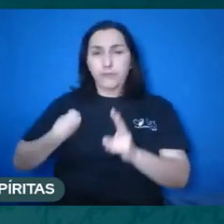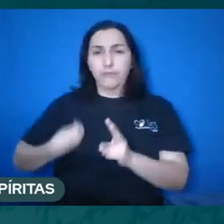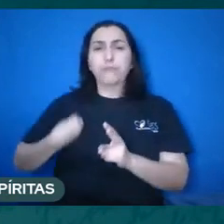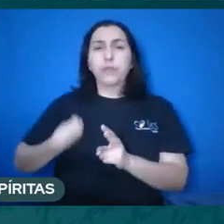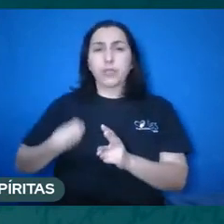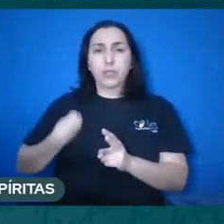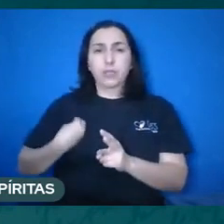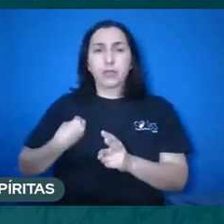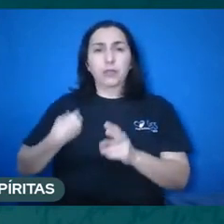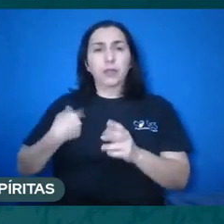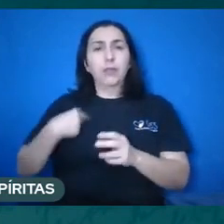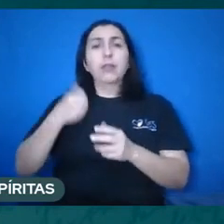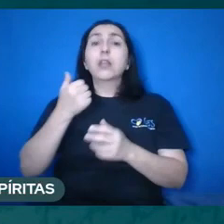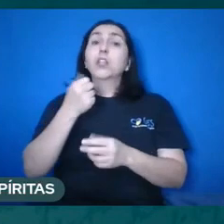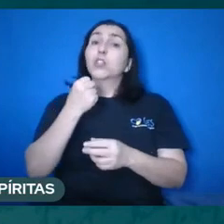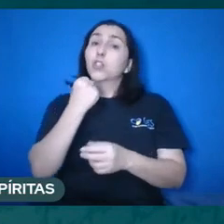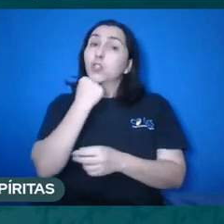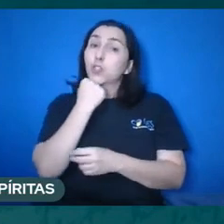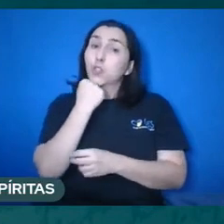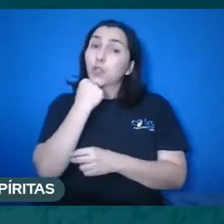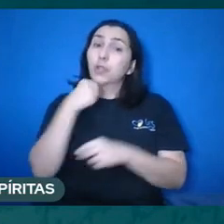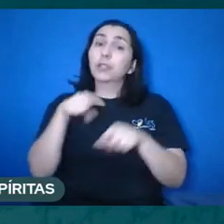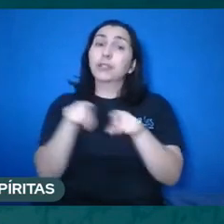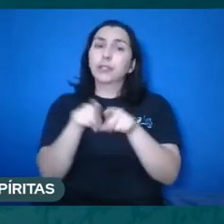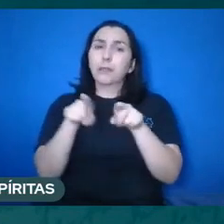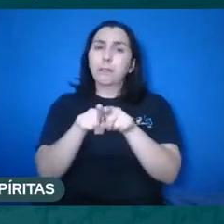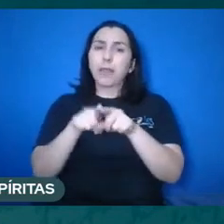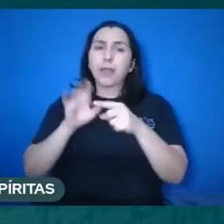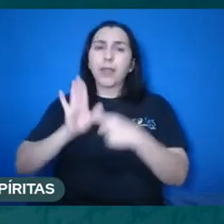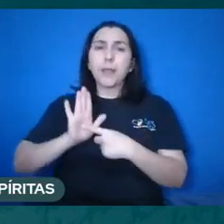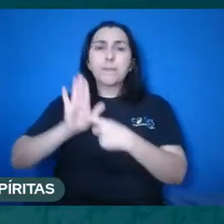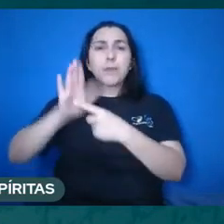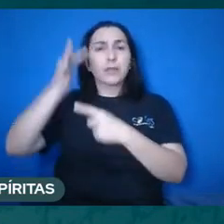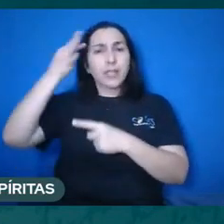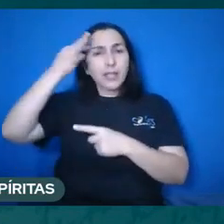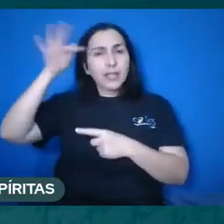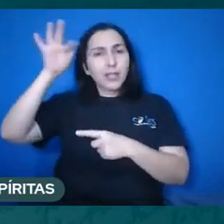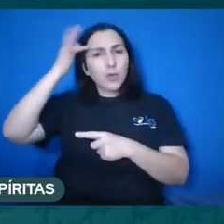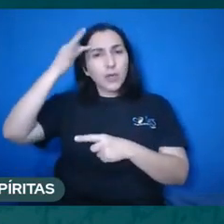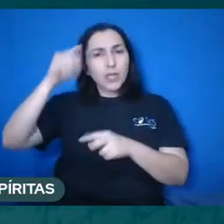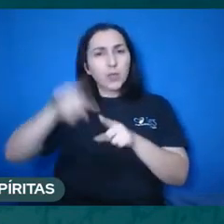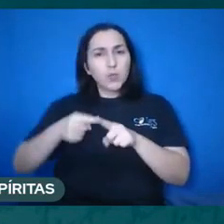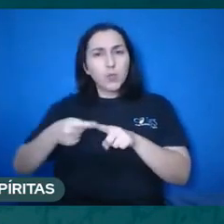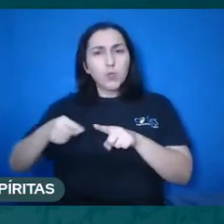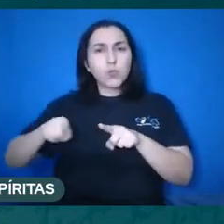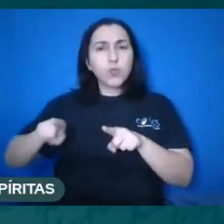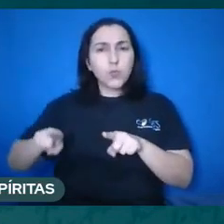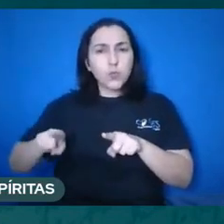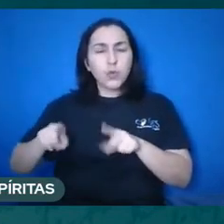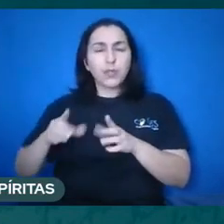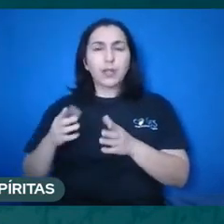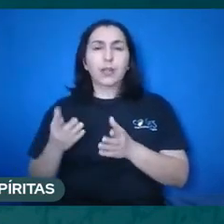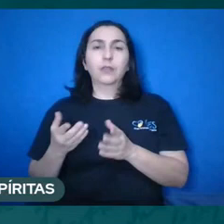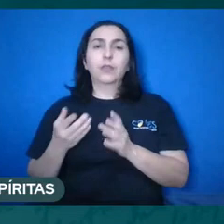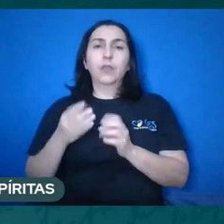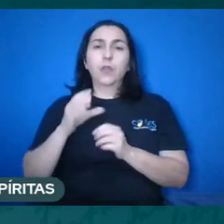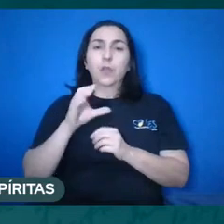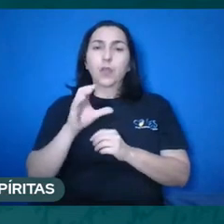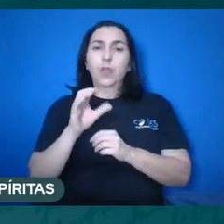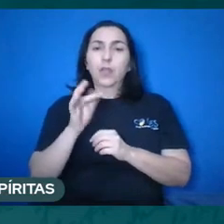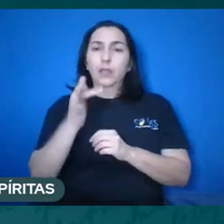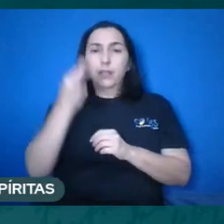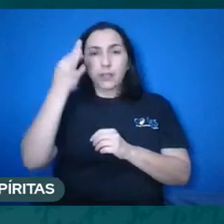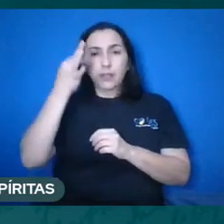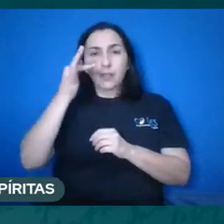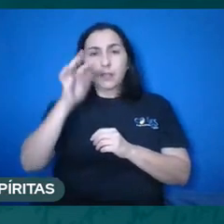por uma ideia socrática que ele chama de teoria dos contrários, aliás, é uma das ideias de Sócrates, que ele trabalha a teoria